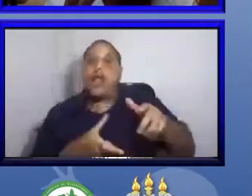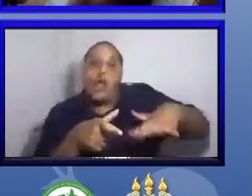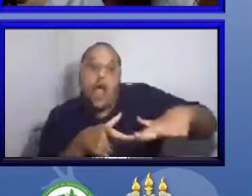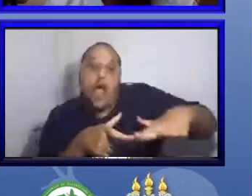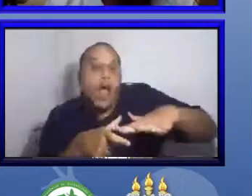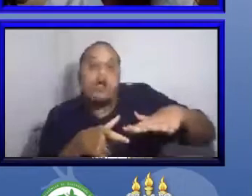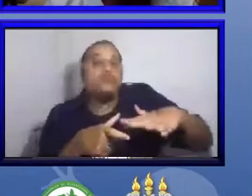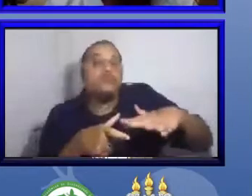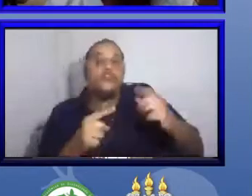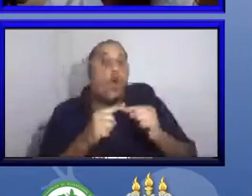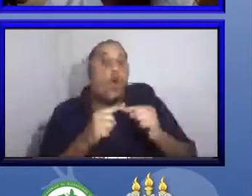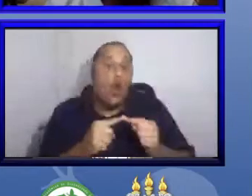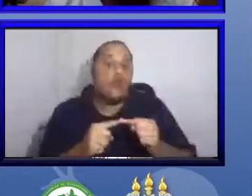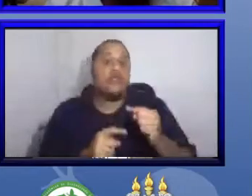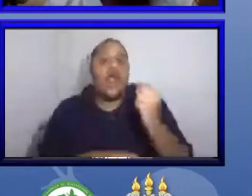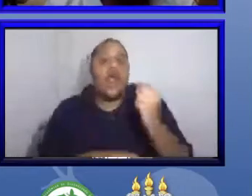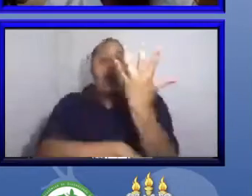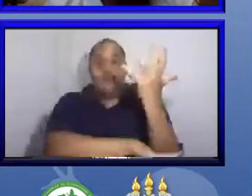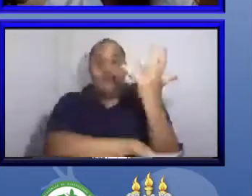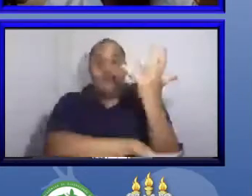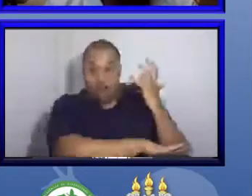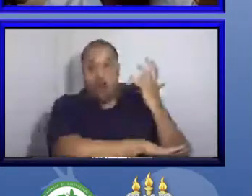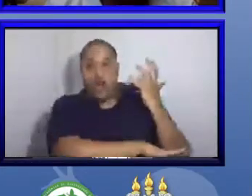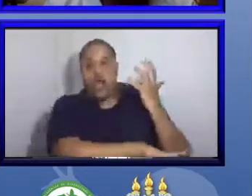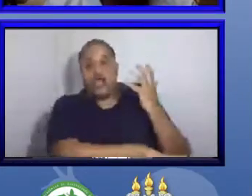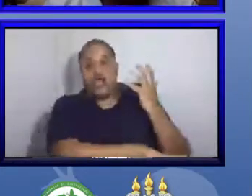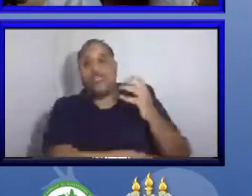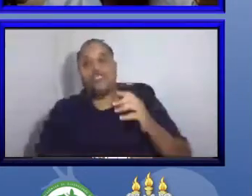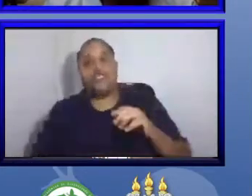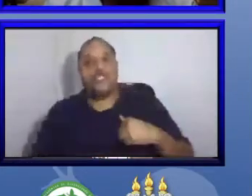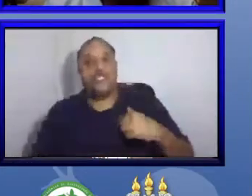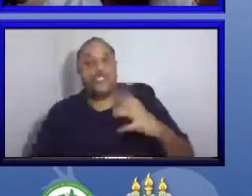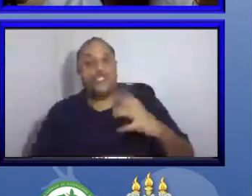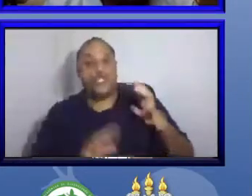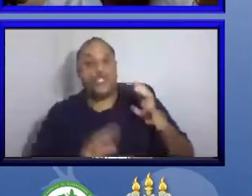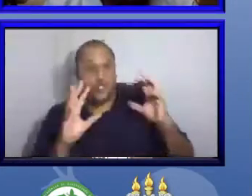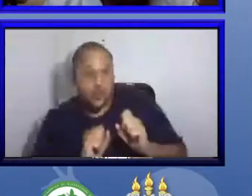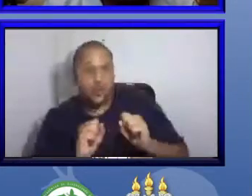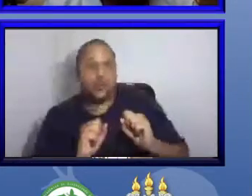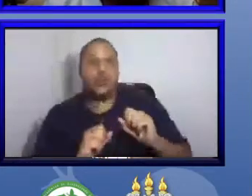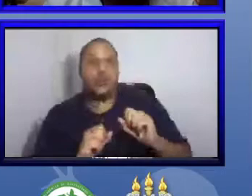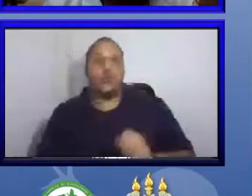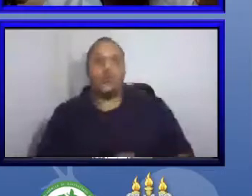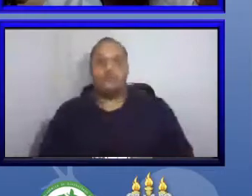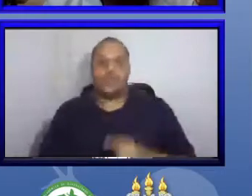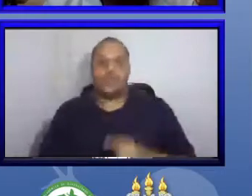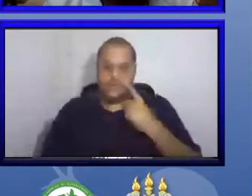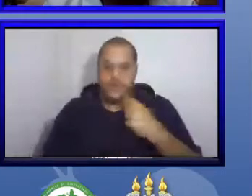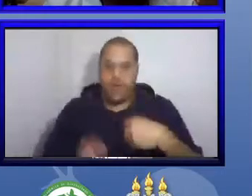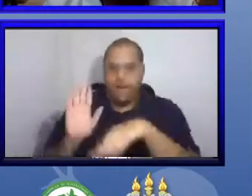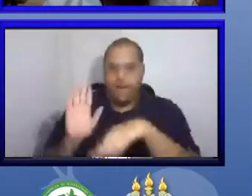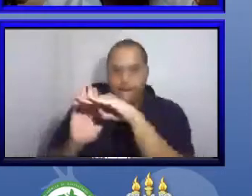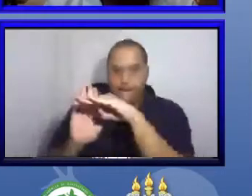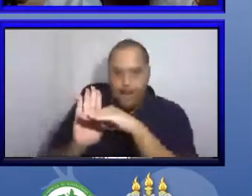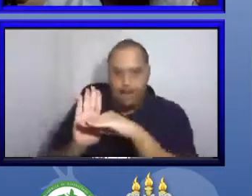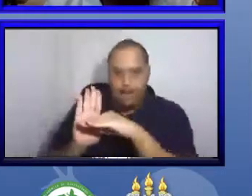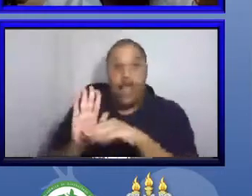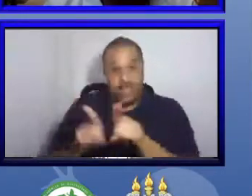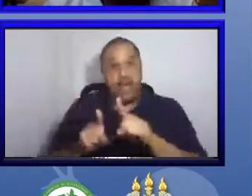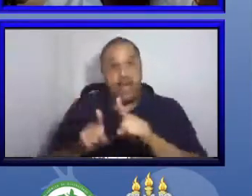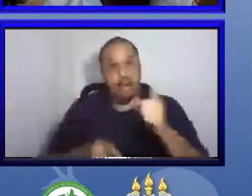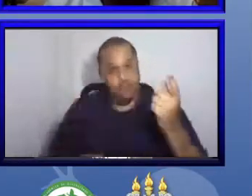floresta escura, um brófila, tem aí a caligrafia do